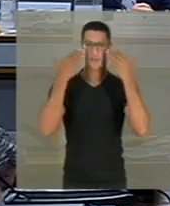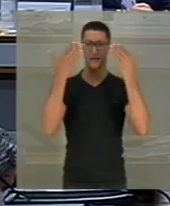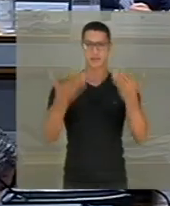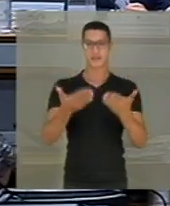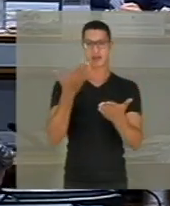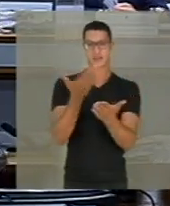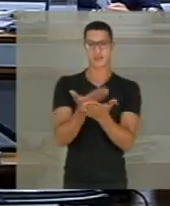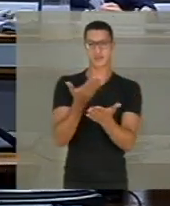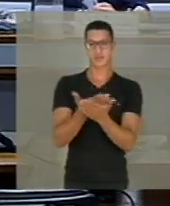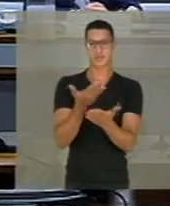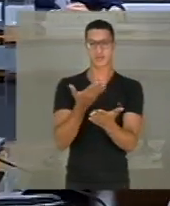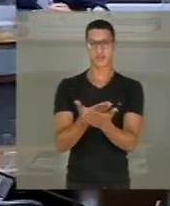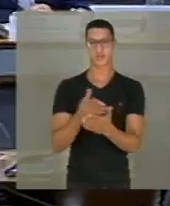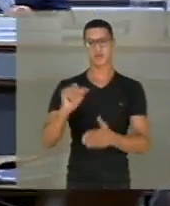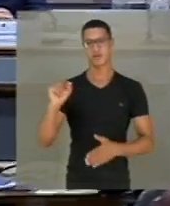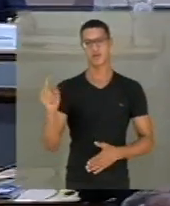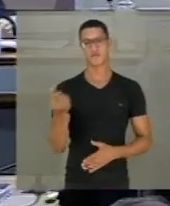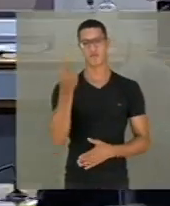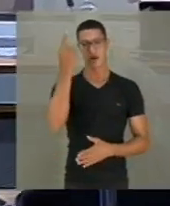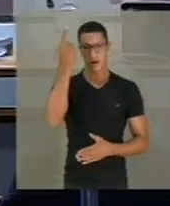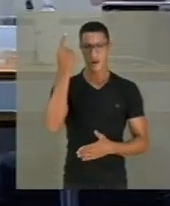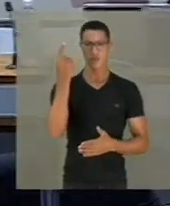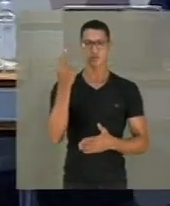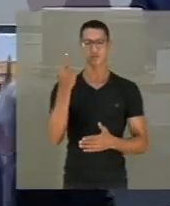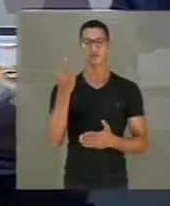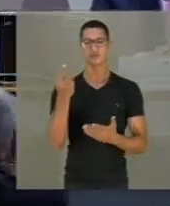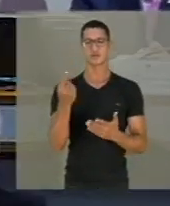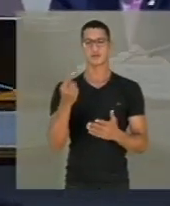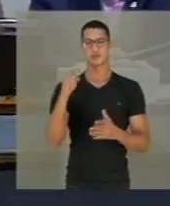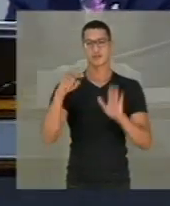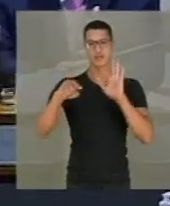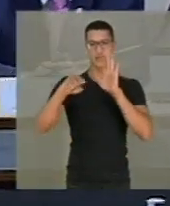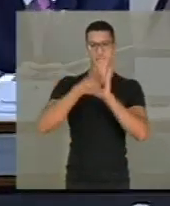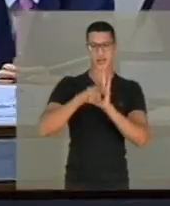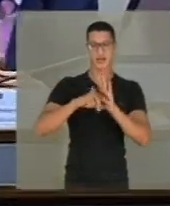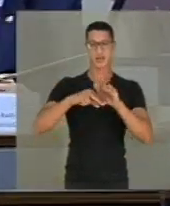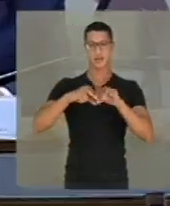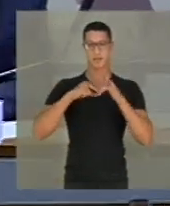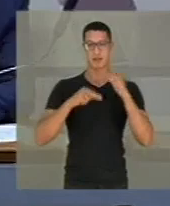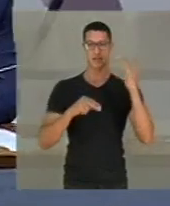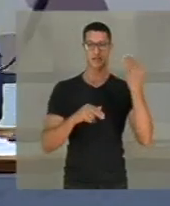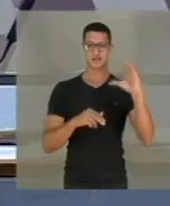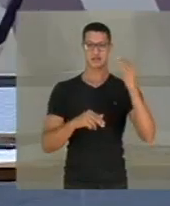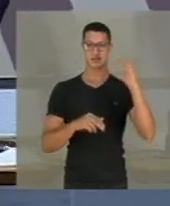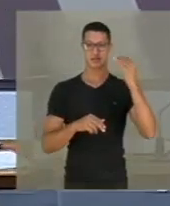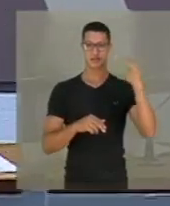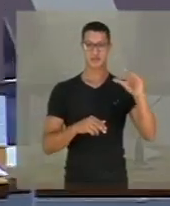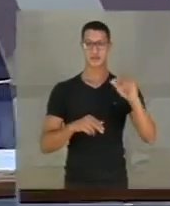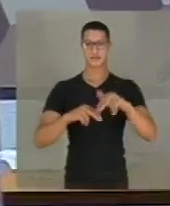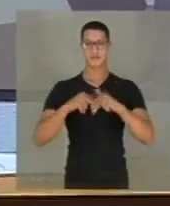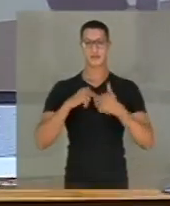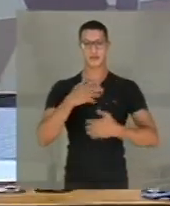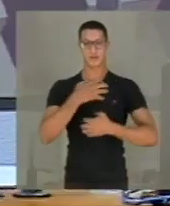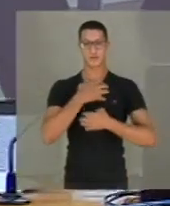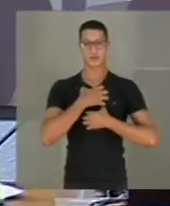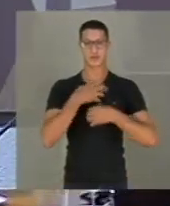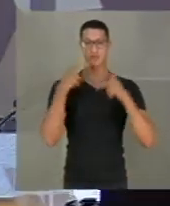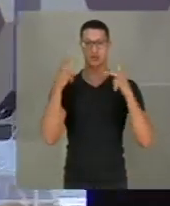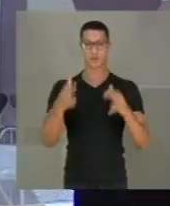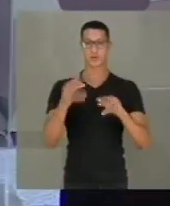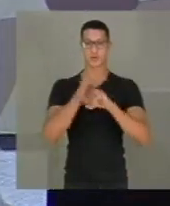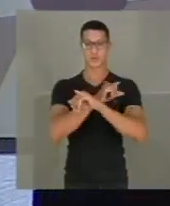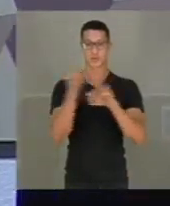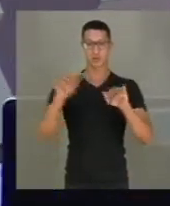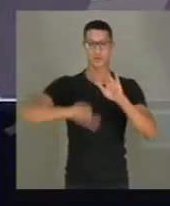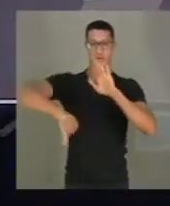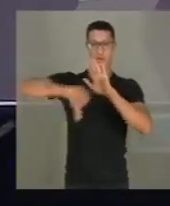estudos falsos, logo negados pela ciência e pela maneira como incitou